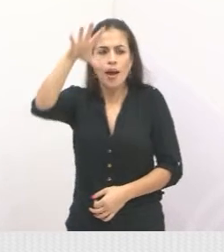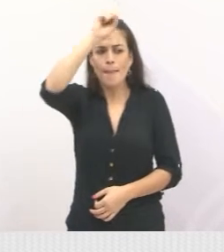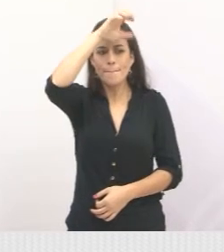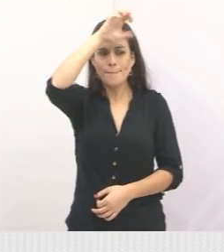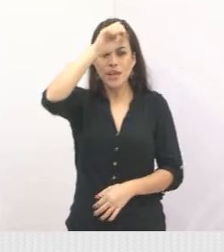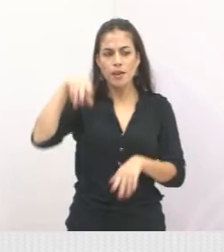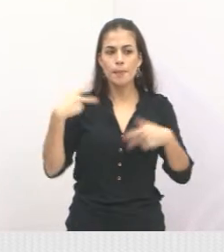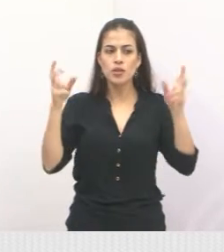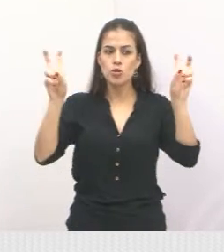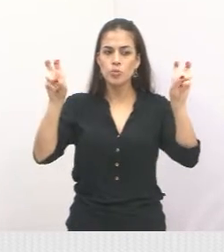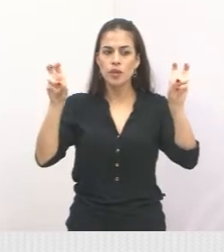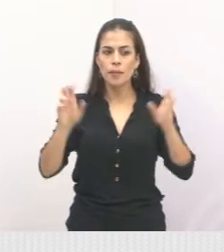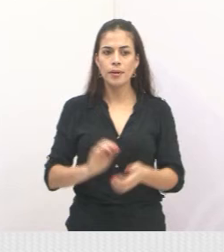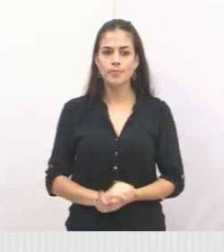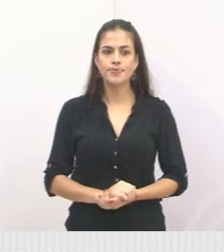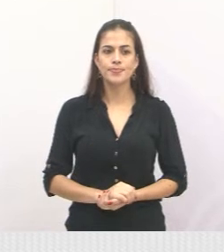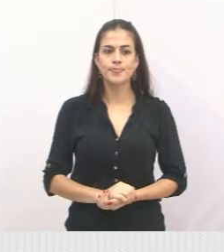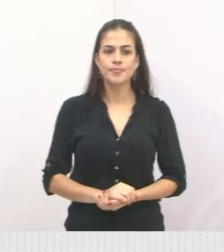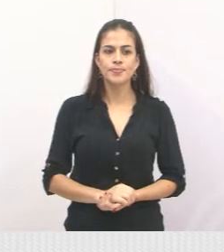sobre esse assunto.